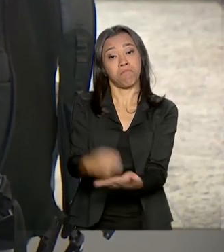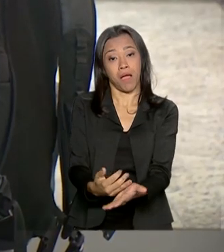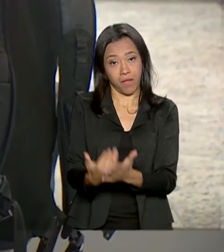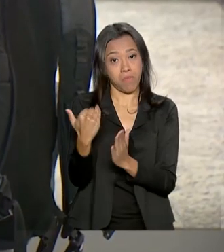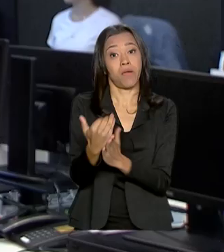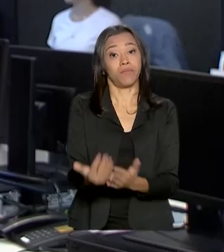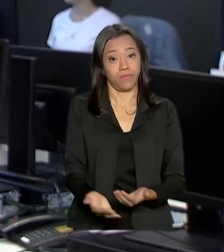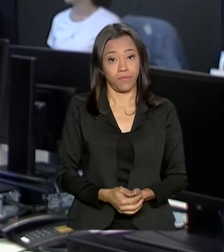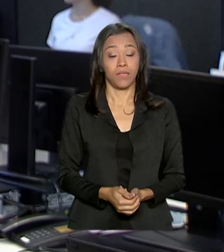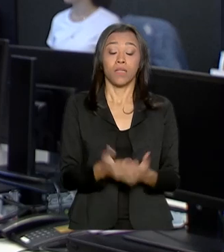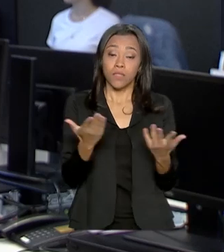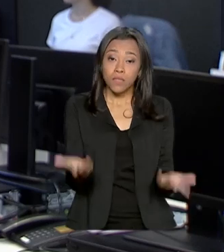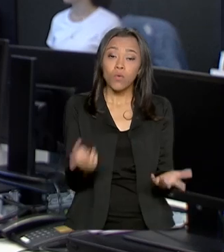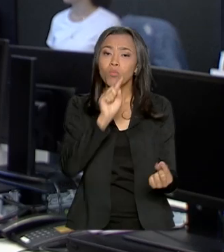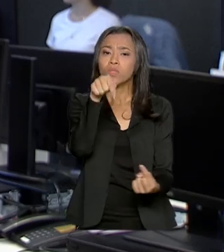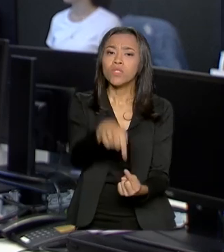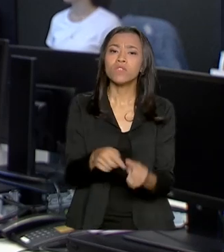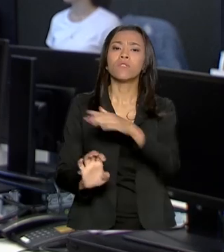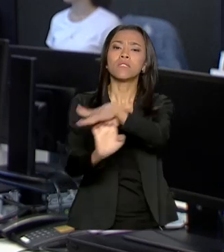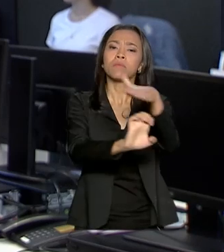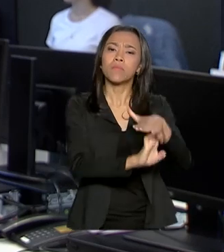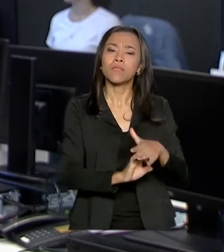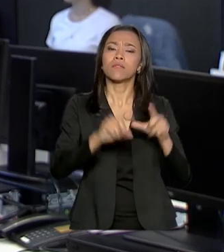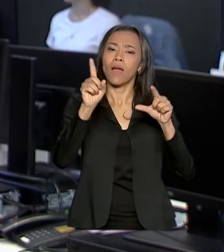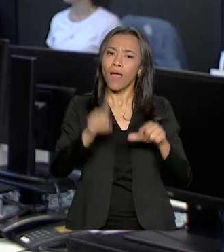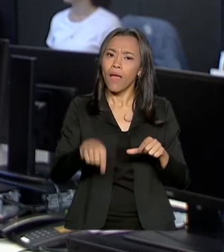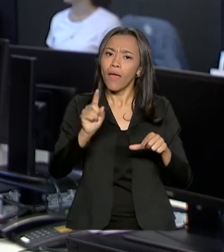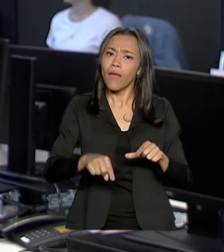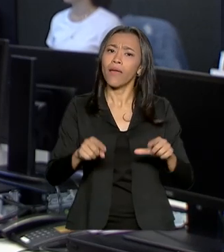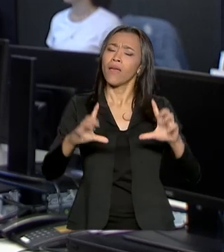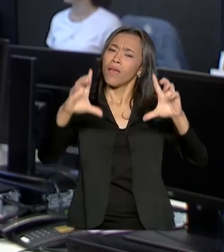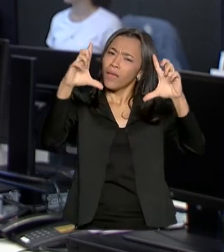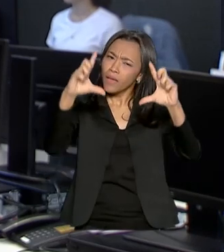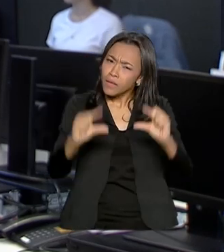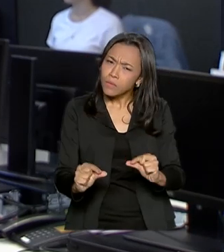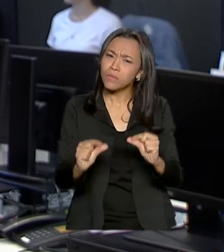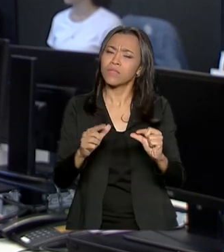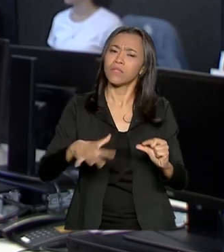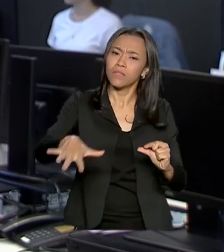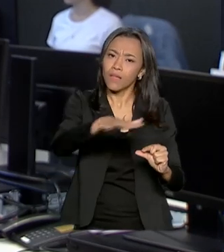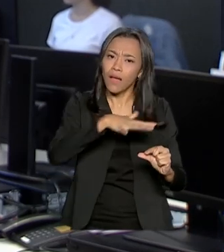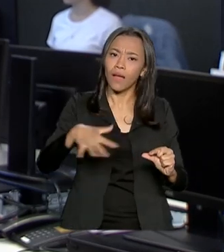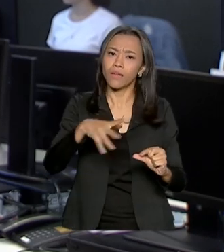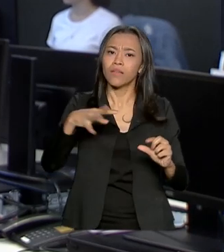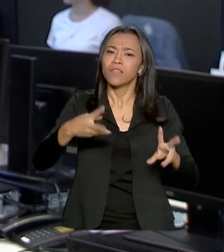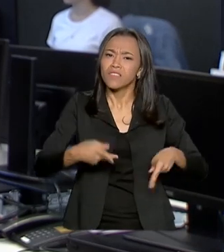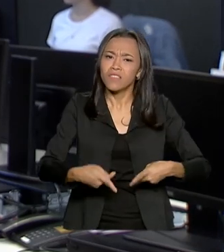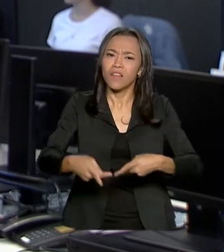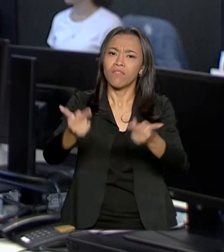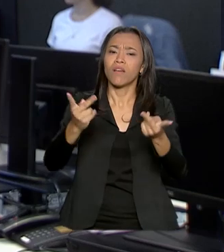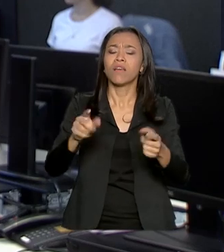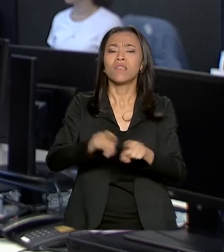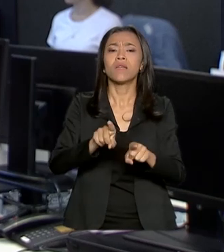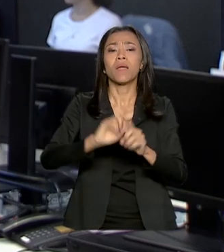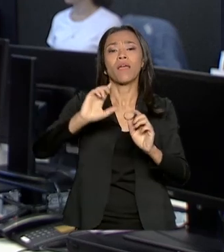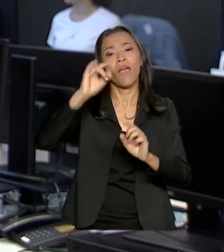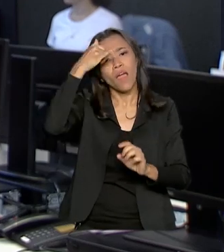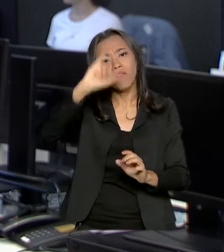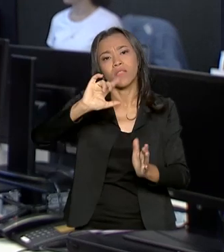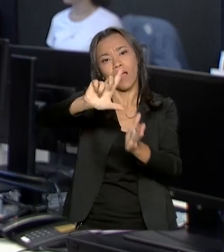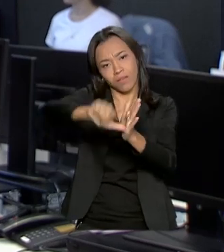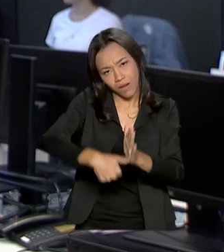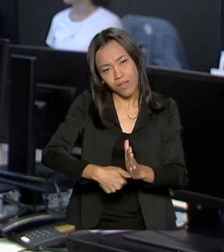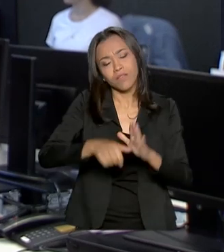Empresas Aéreas, o objetivo é agilizar o fluxo dos clientes nas áreas de embarque, evitando atrasos e trazendo maior